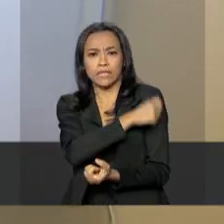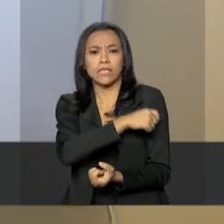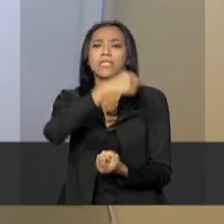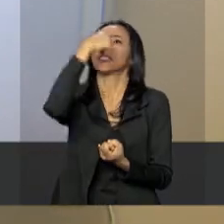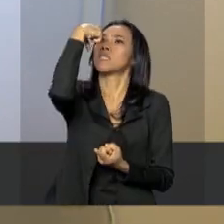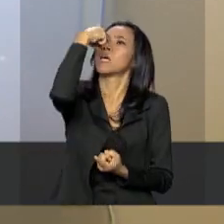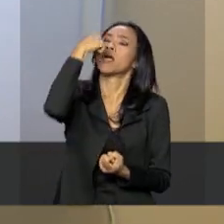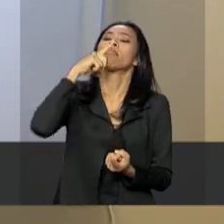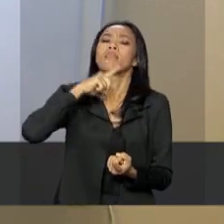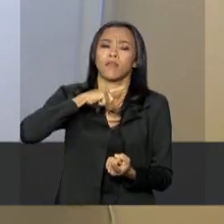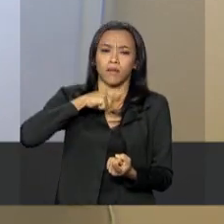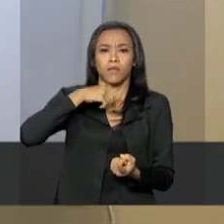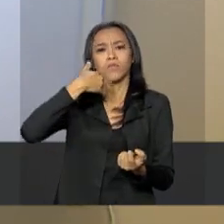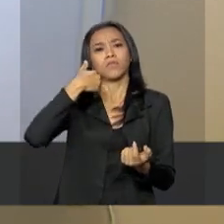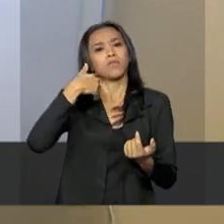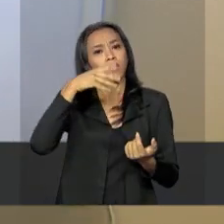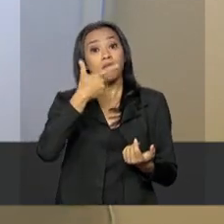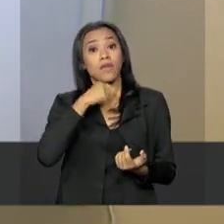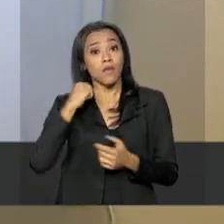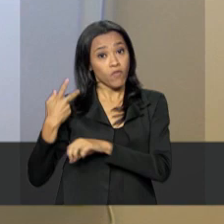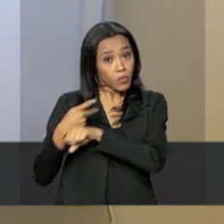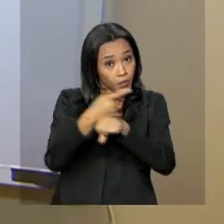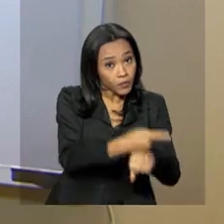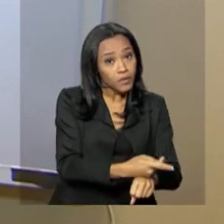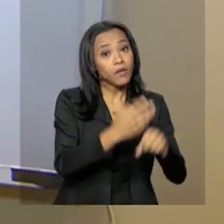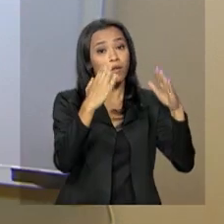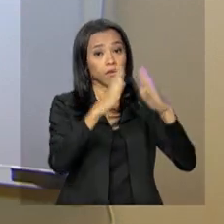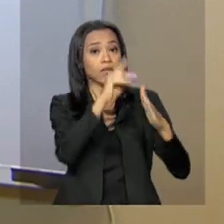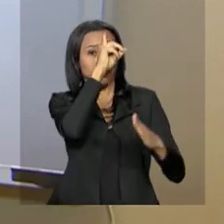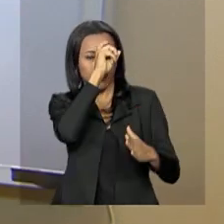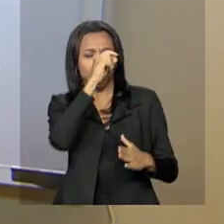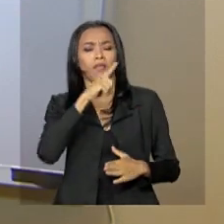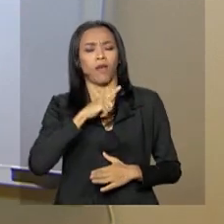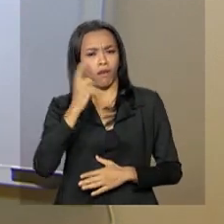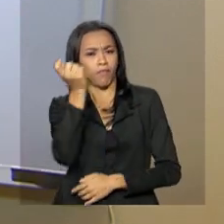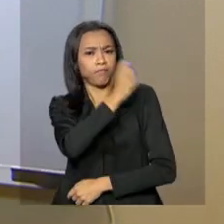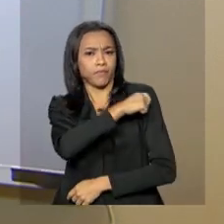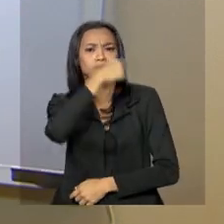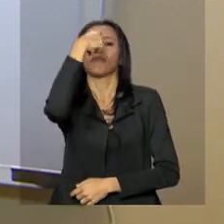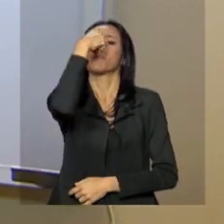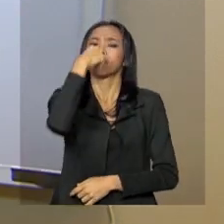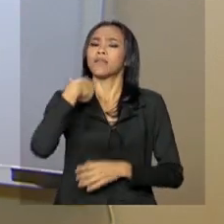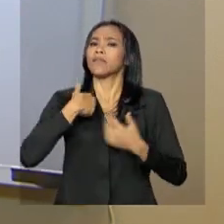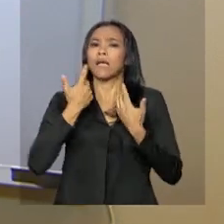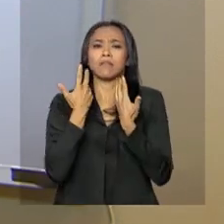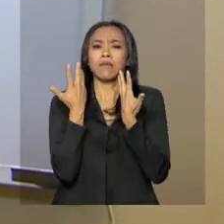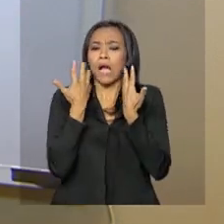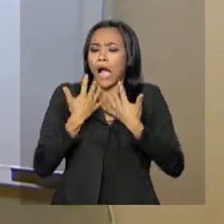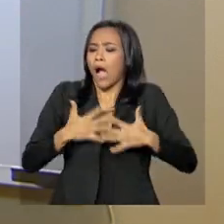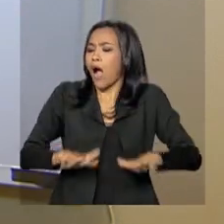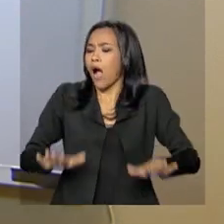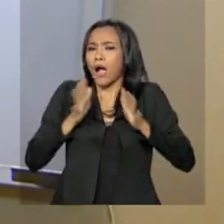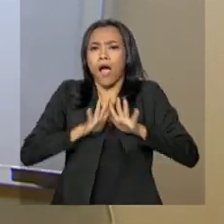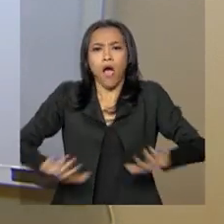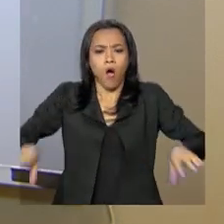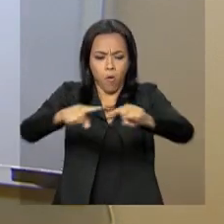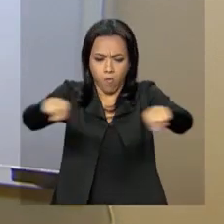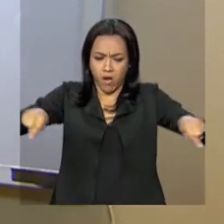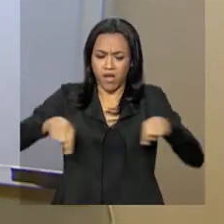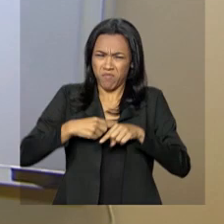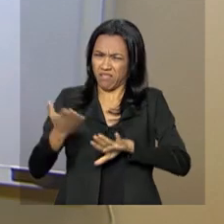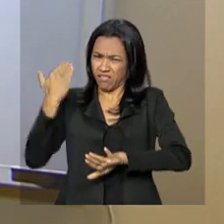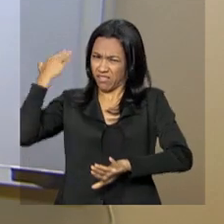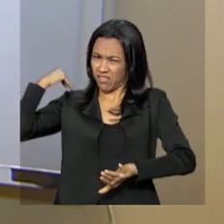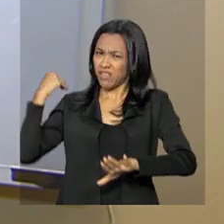vacinas. Então, quem buscar vai ter esse acesso à vacina. Inclusive, as salas estão bem tranquilas ultimamente, porque todo aquele